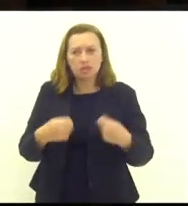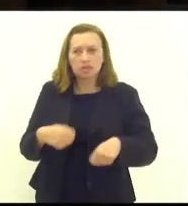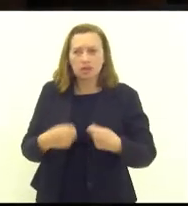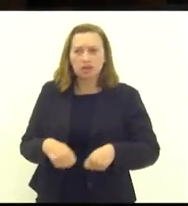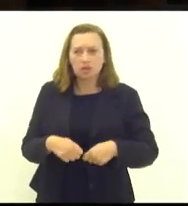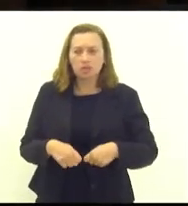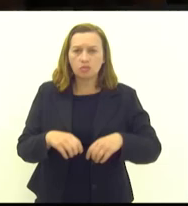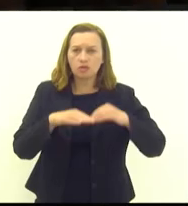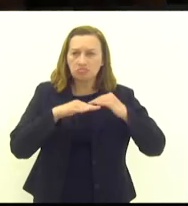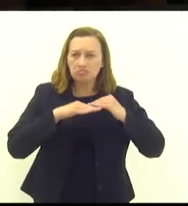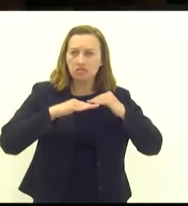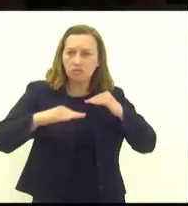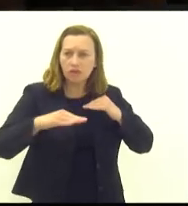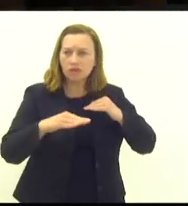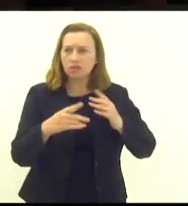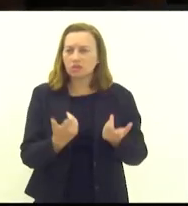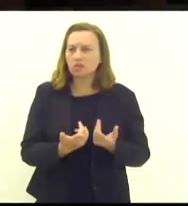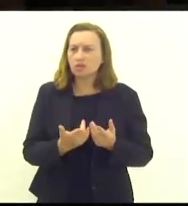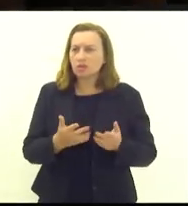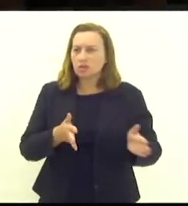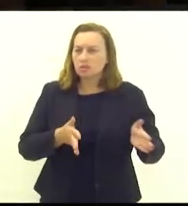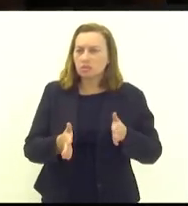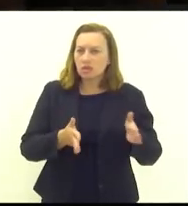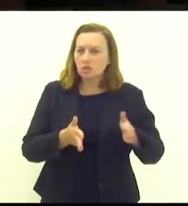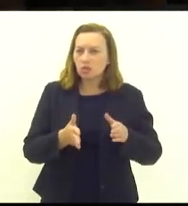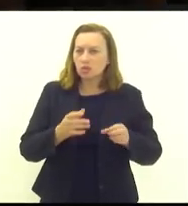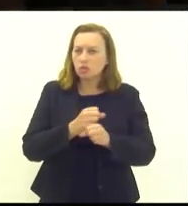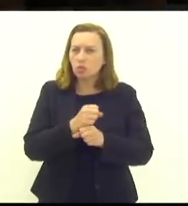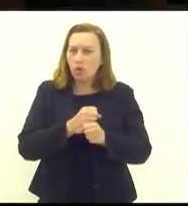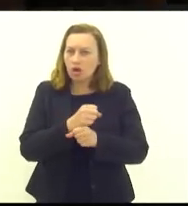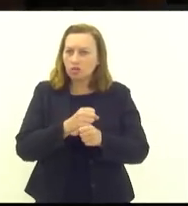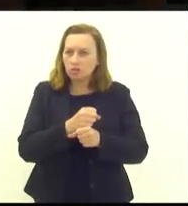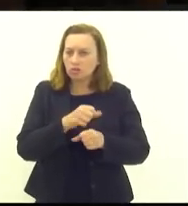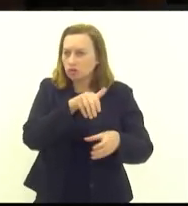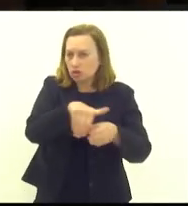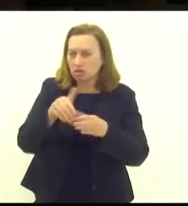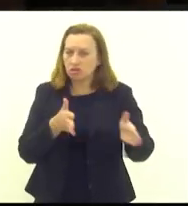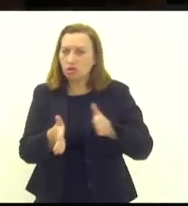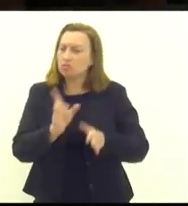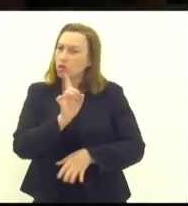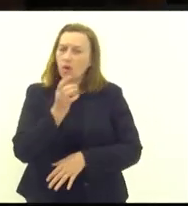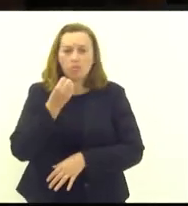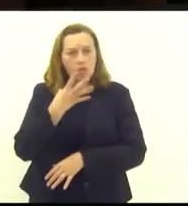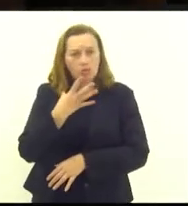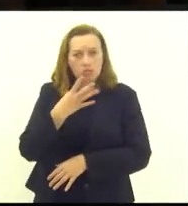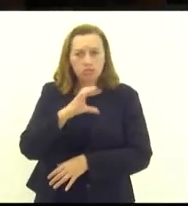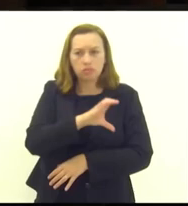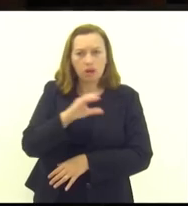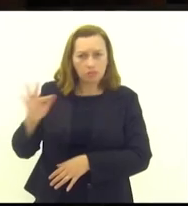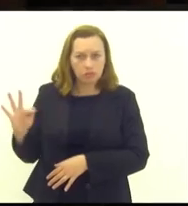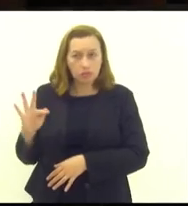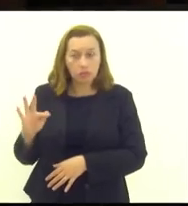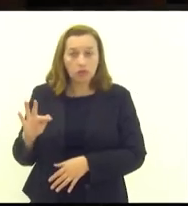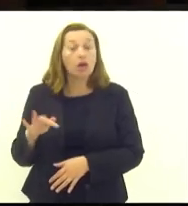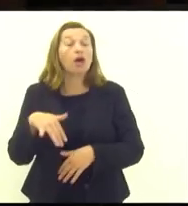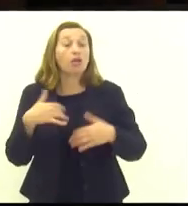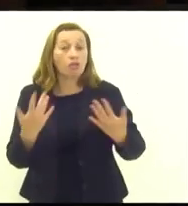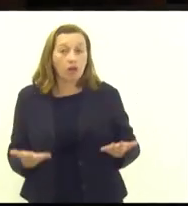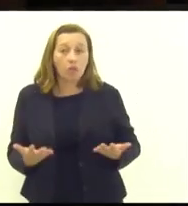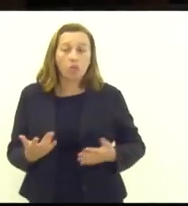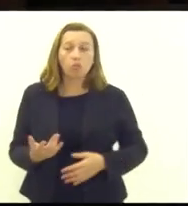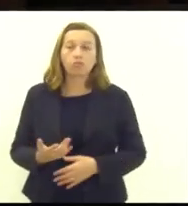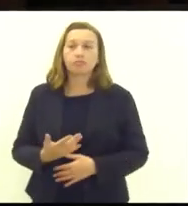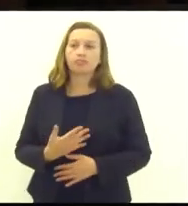estabilidade, às vésperas de um ano eleitoral, ela não é bom para o povo cabofriense. Então, fica aqui